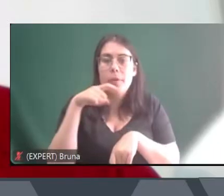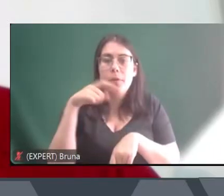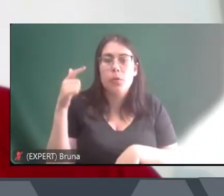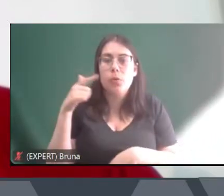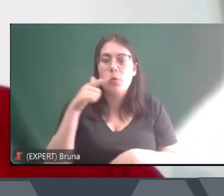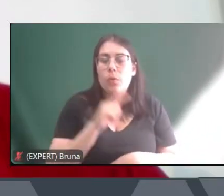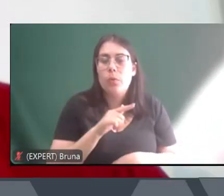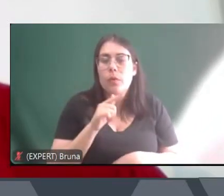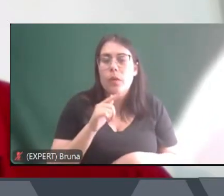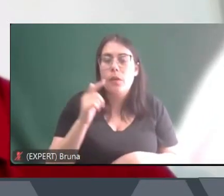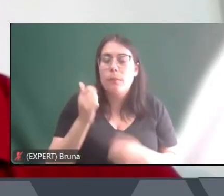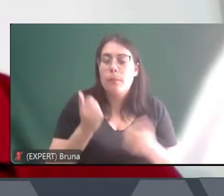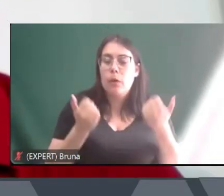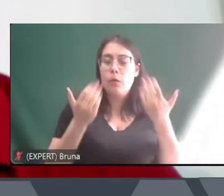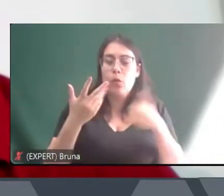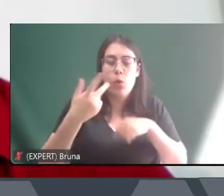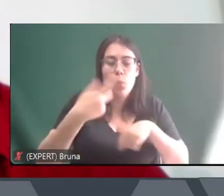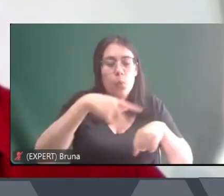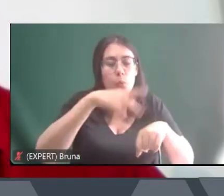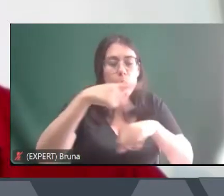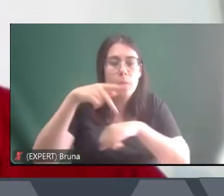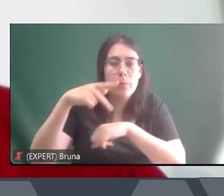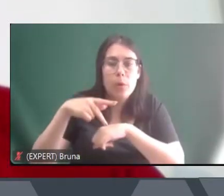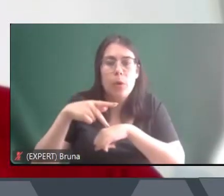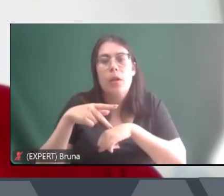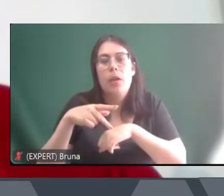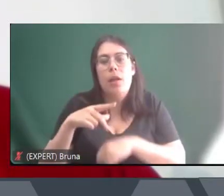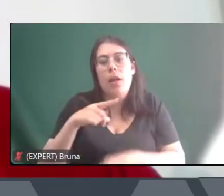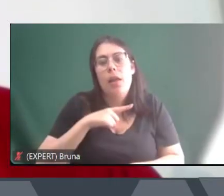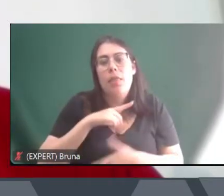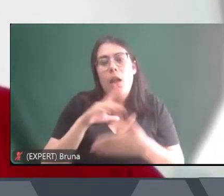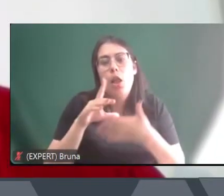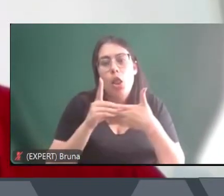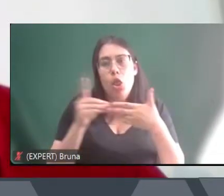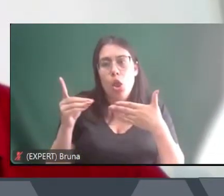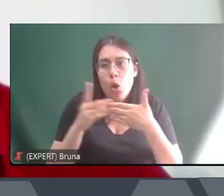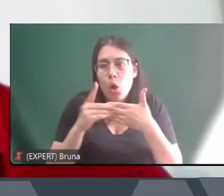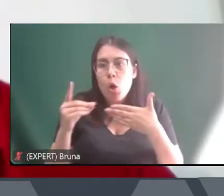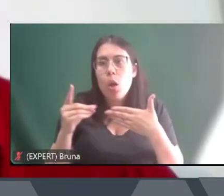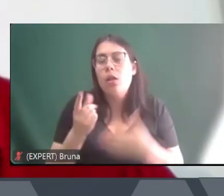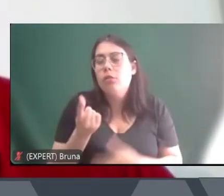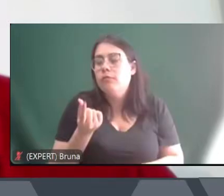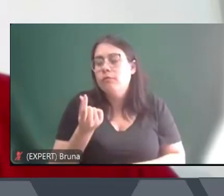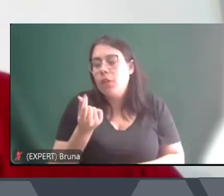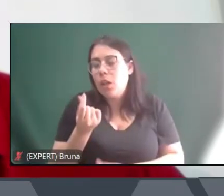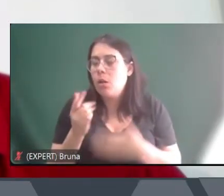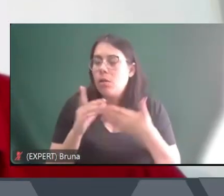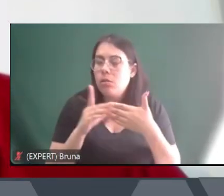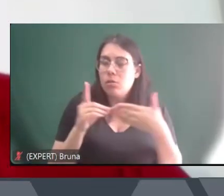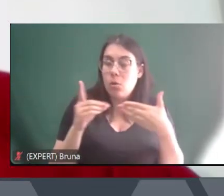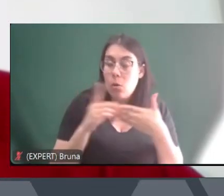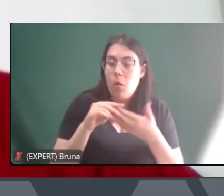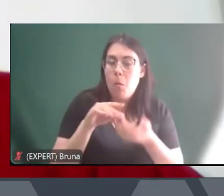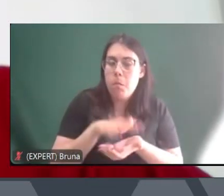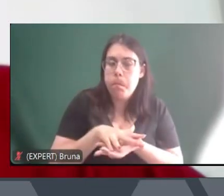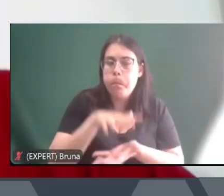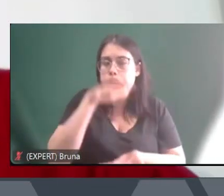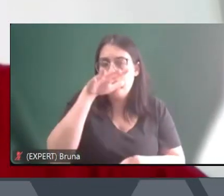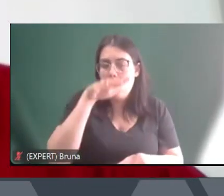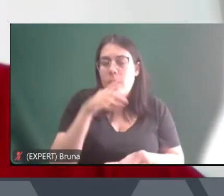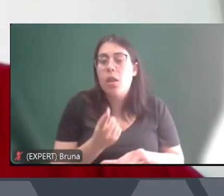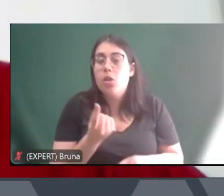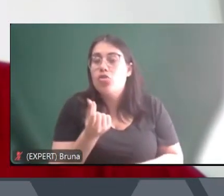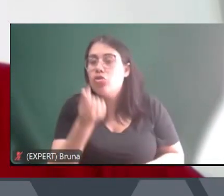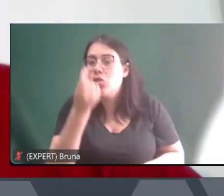internacionais ele passa a ganhar em dólar e a partir do momento que ele passa a ganhar em dólar em grande quantidade esse dinheiro